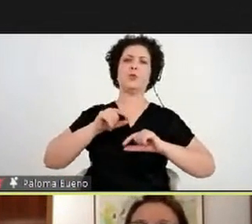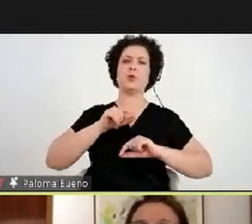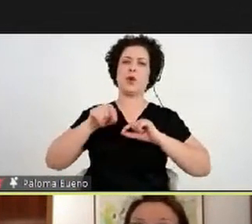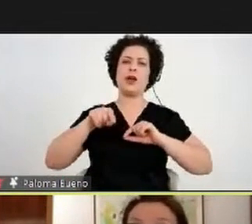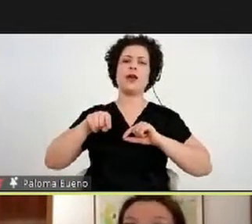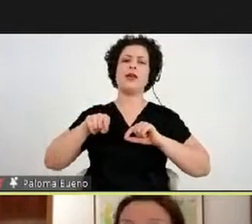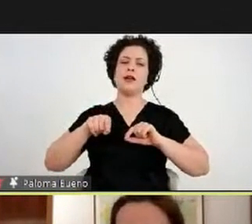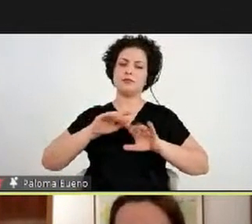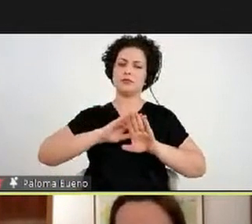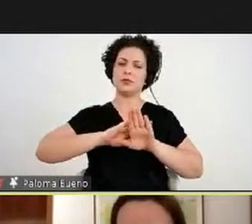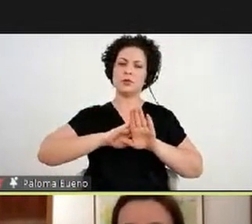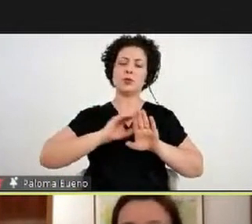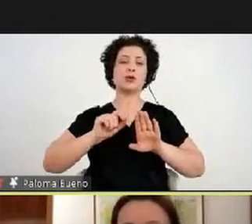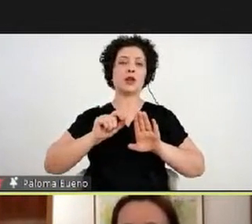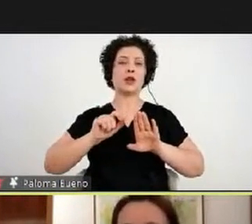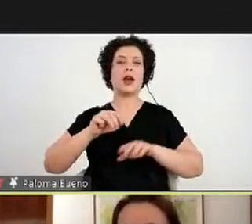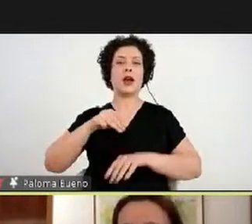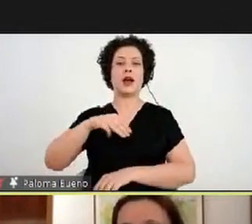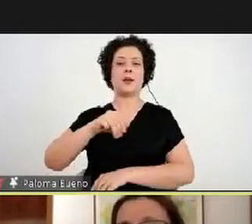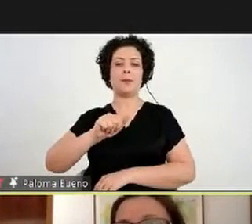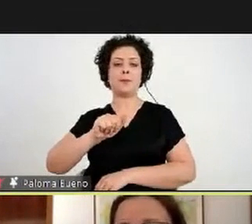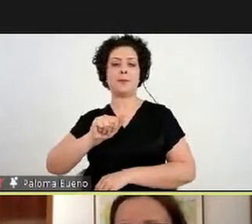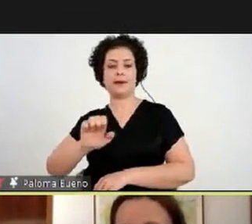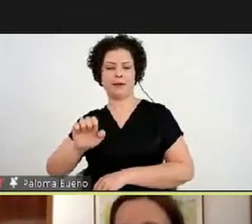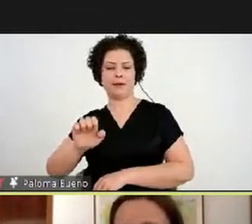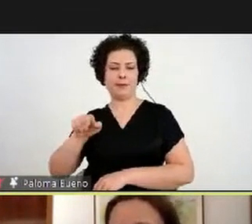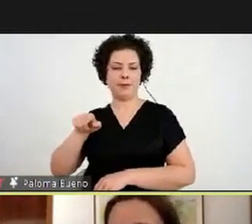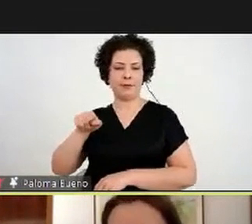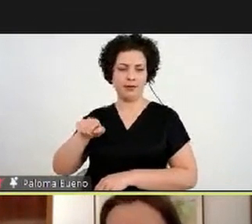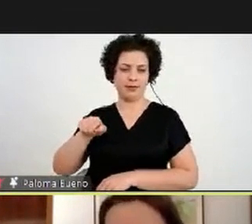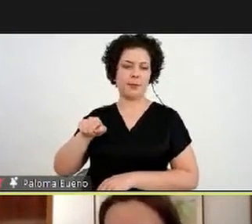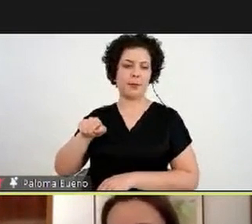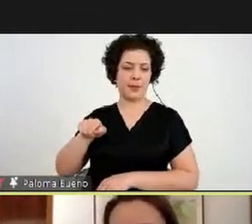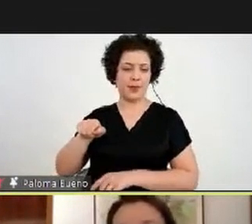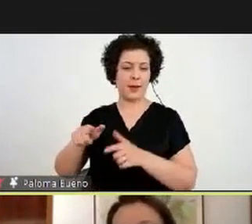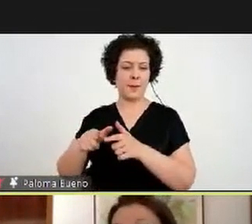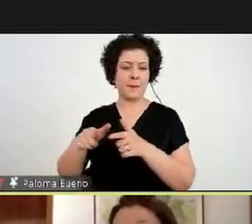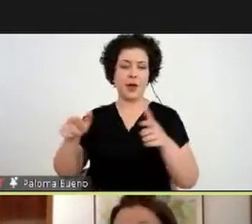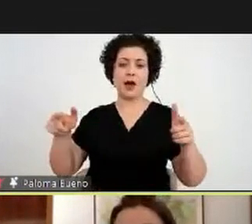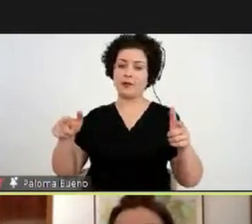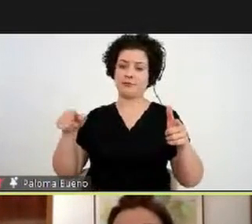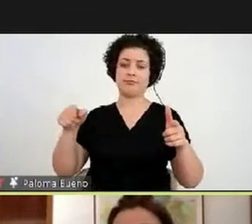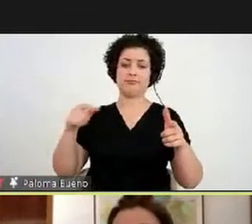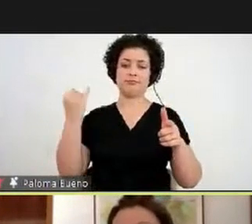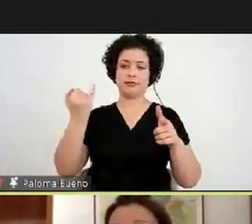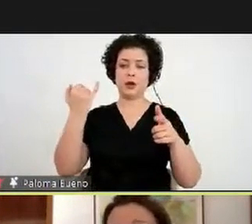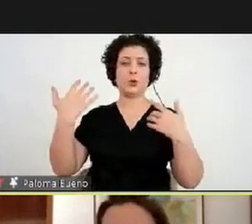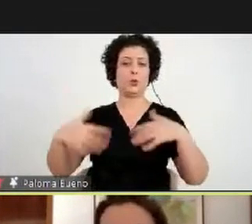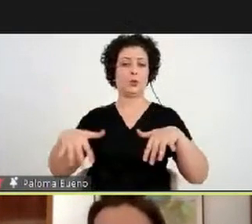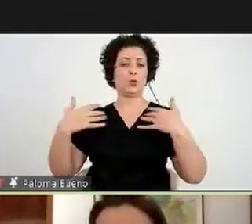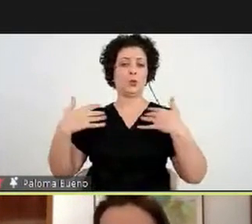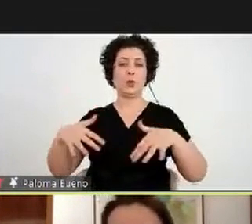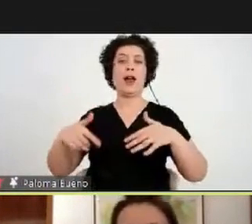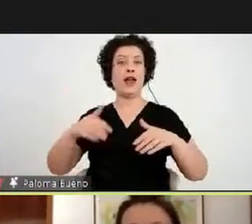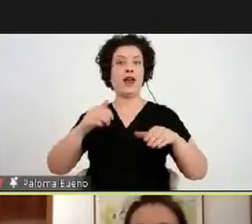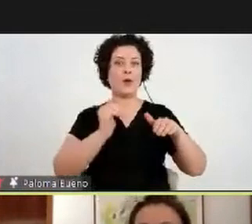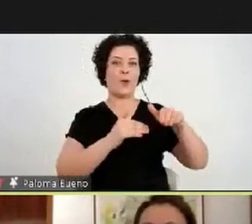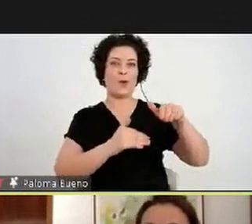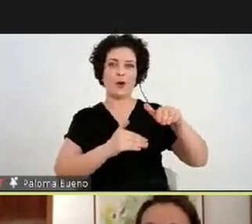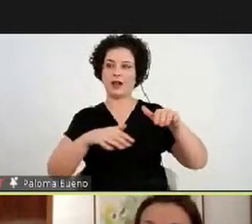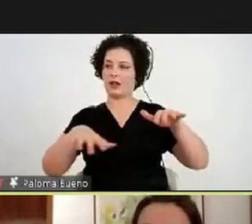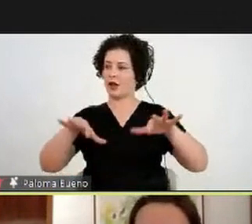uma visita ao MAI, esse grupo foi nessa exposição da maior importância, uma curadoria compartilhada,